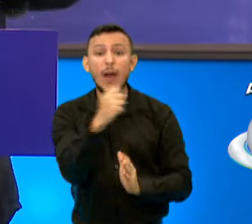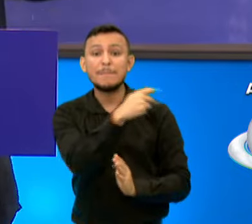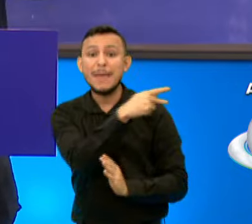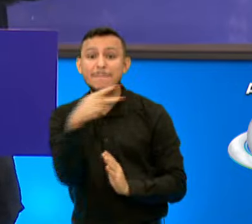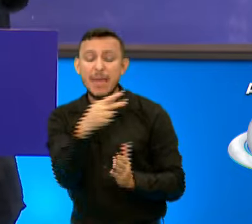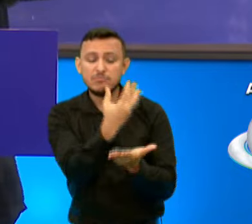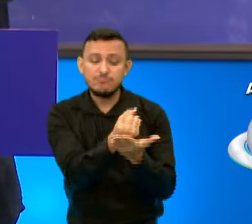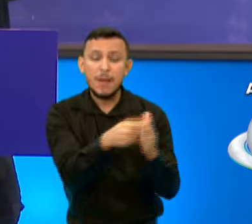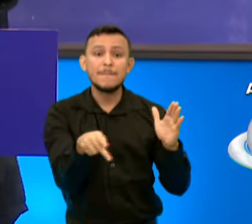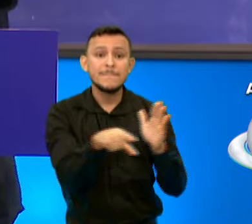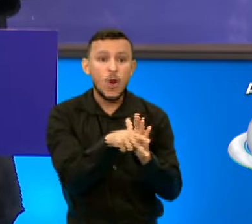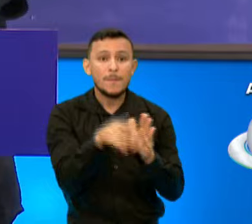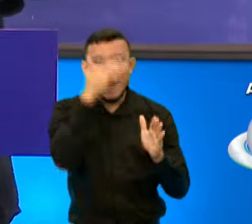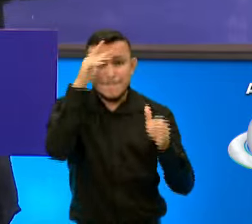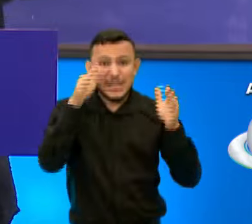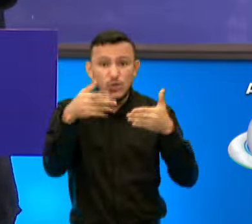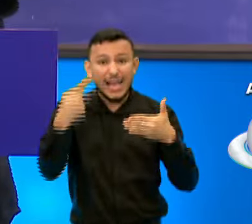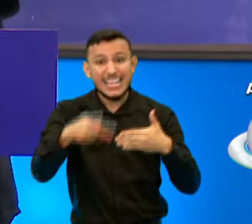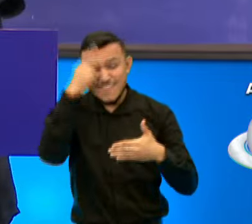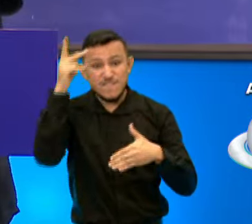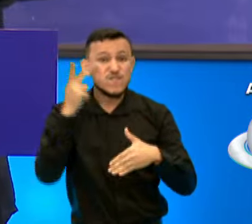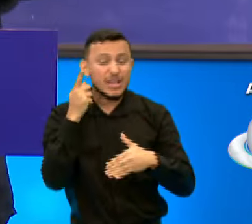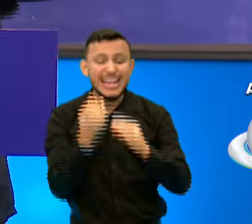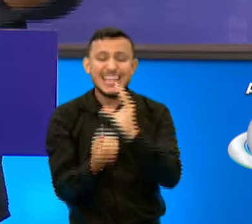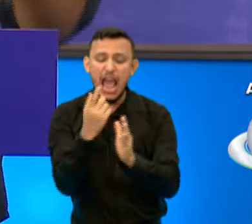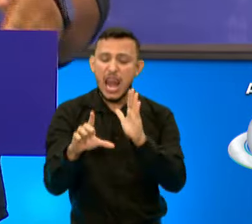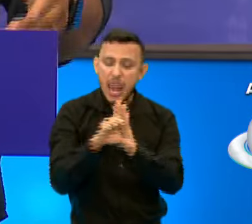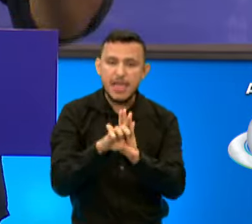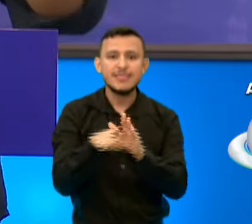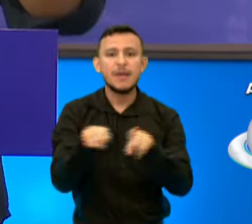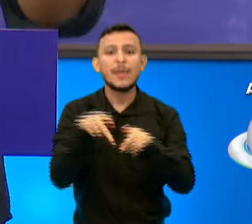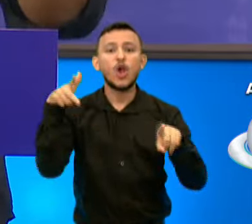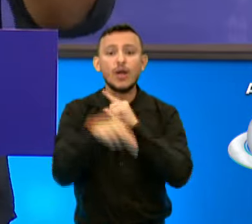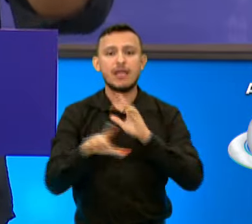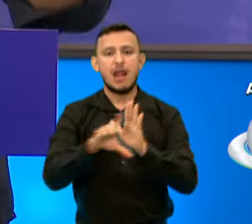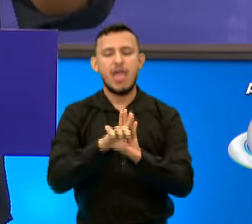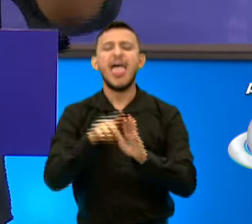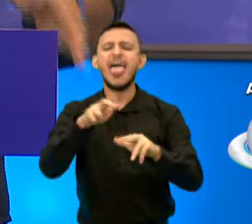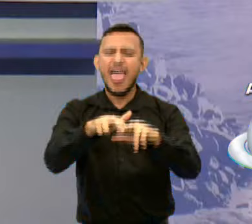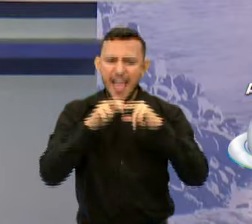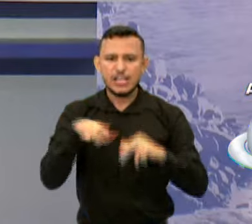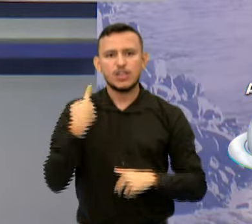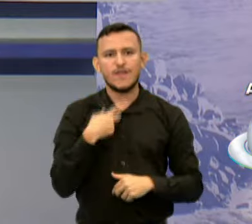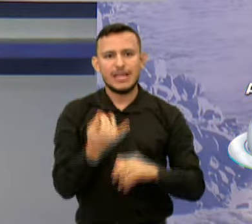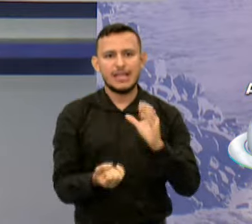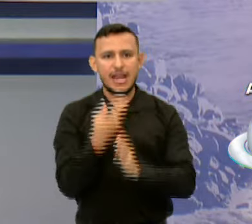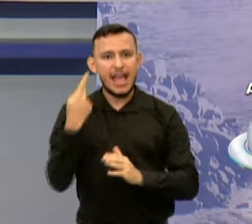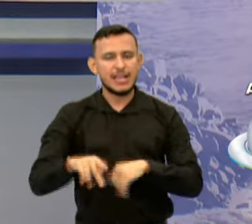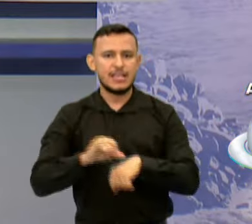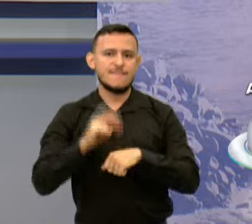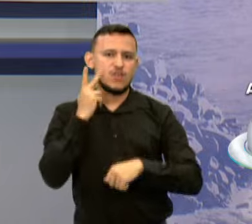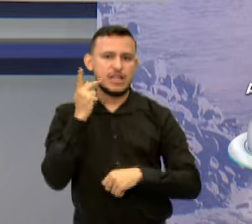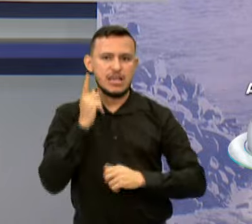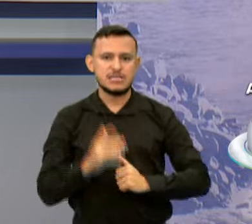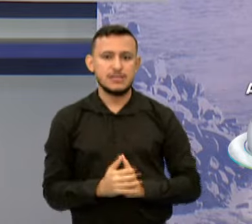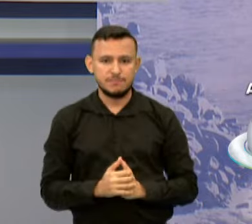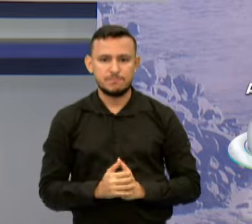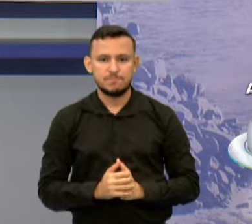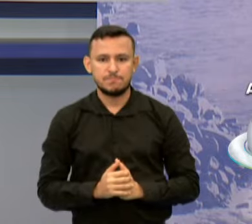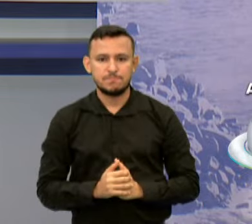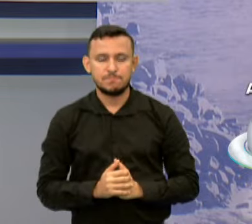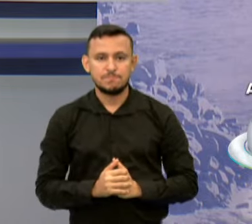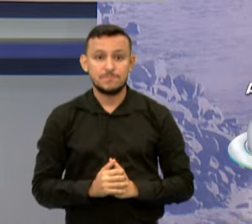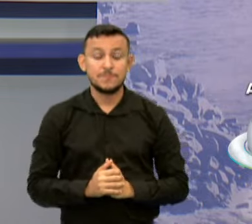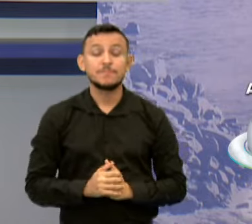aplicativo para as pessoas de Fortaleza criar leis e vetar leis. É assim que a gente vai construir a nossa população. Bom,